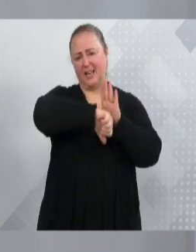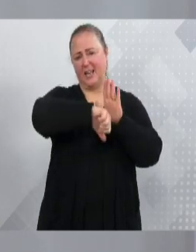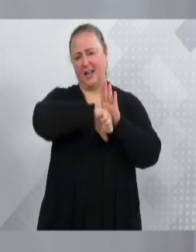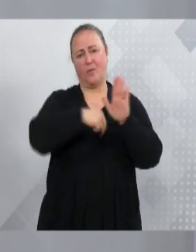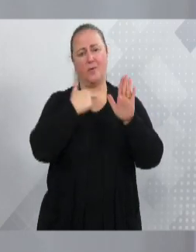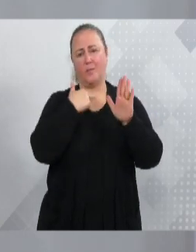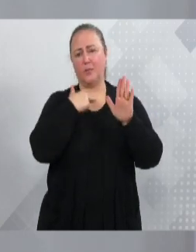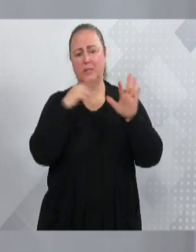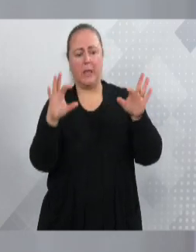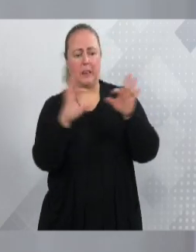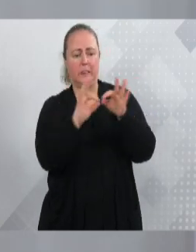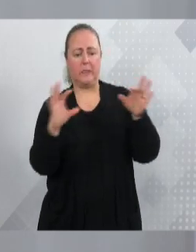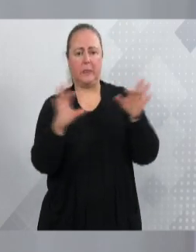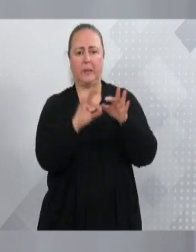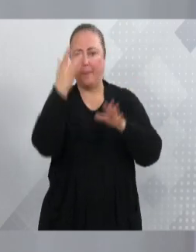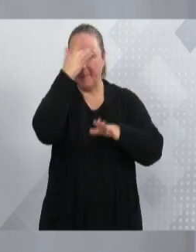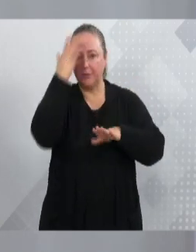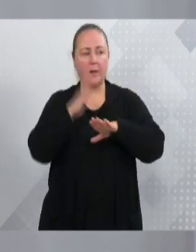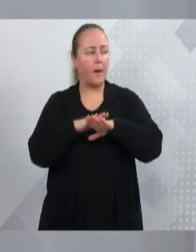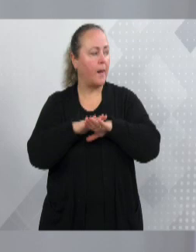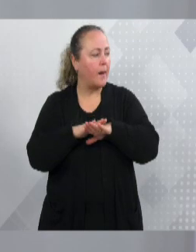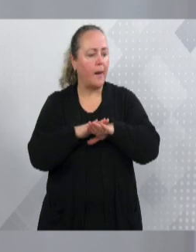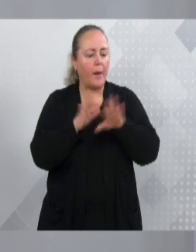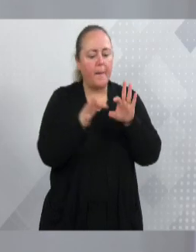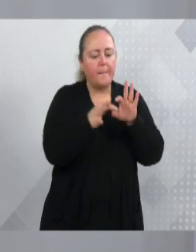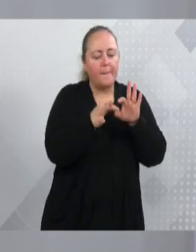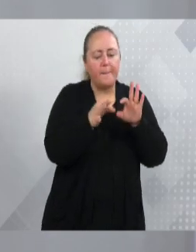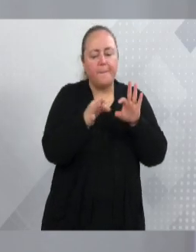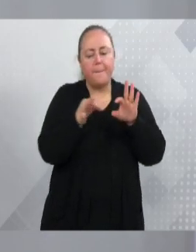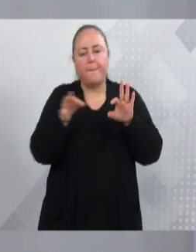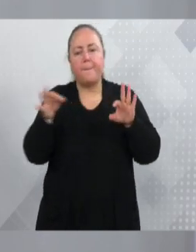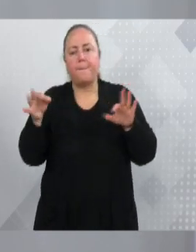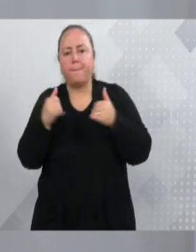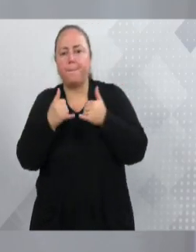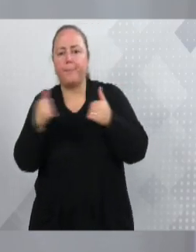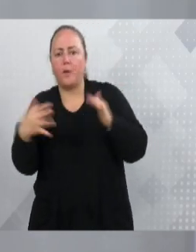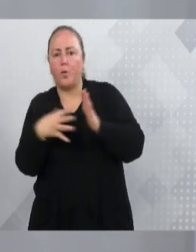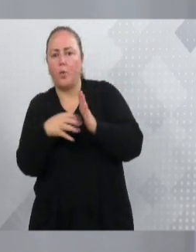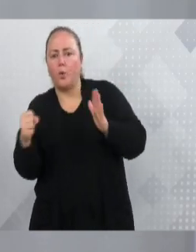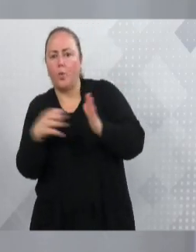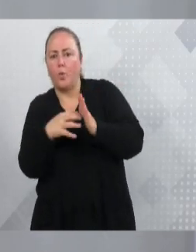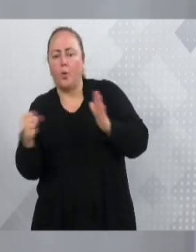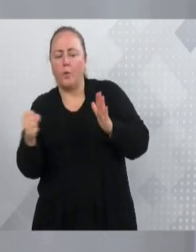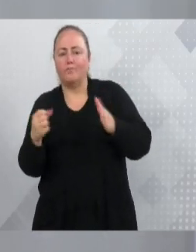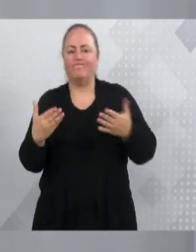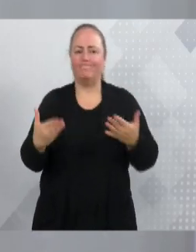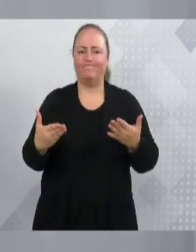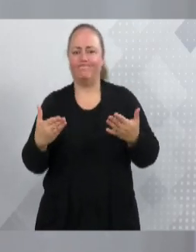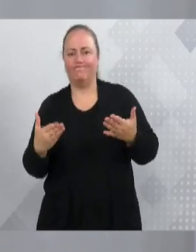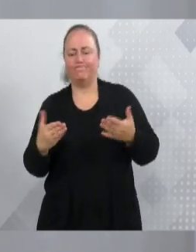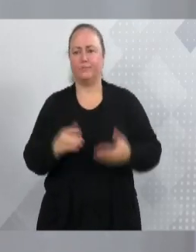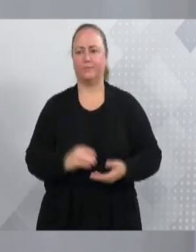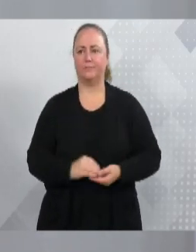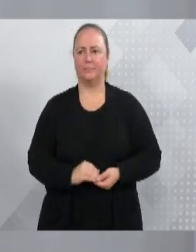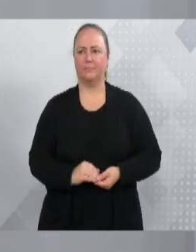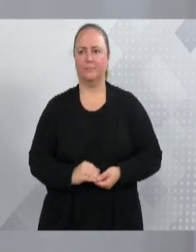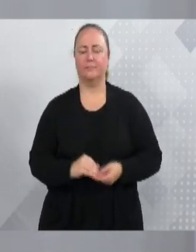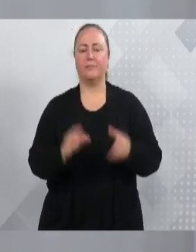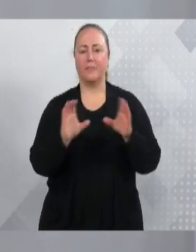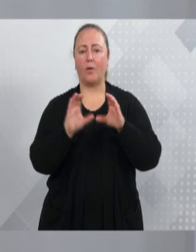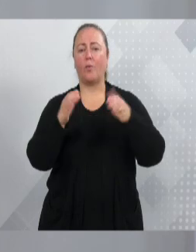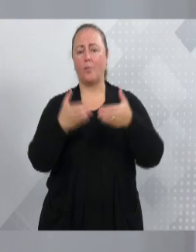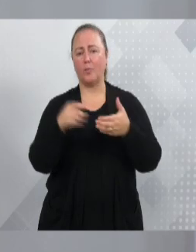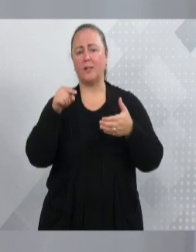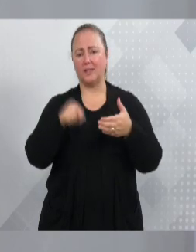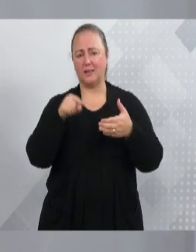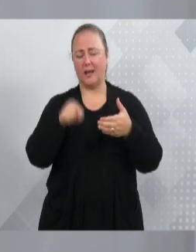E tinha bastante situação assim. Só que toda a comunidade do Morro da Banana tinha uma coisa